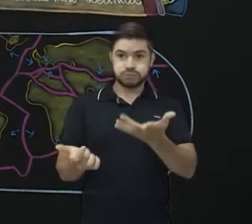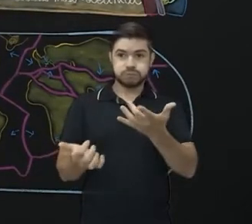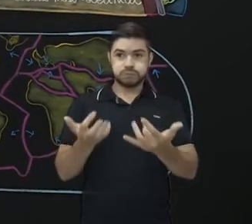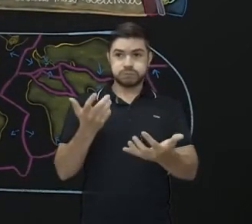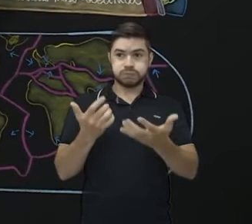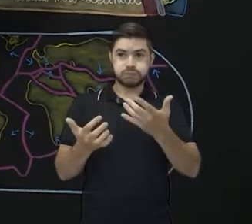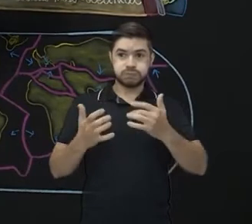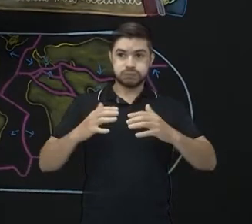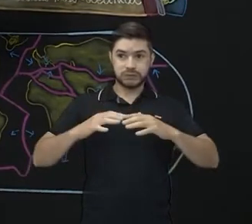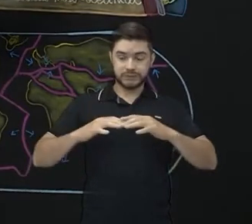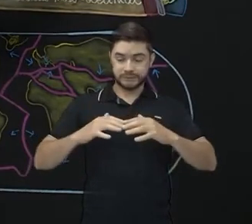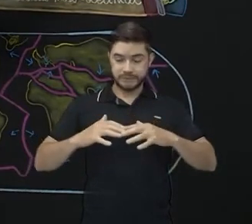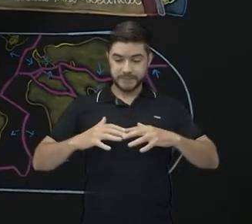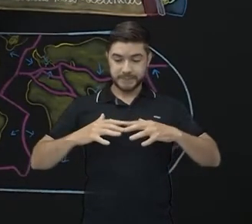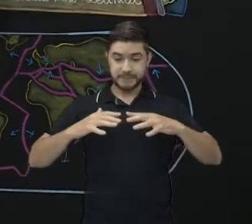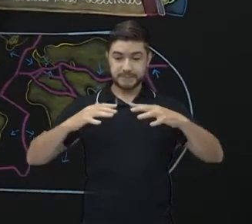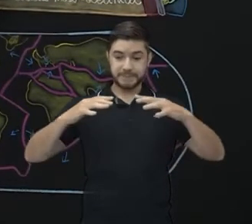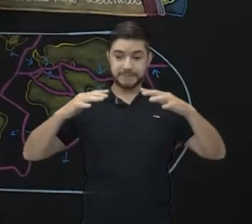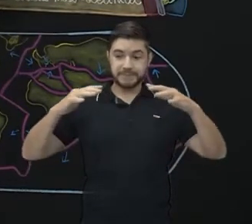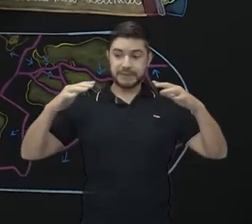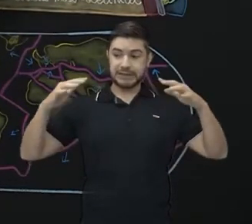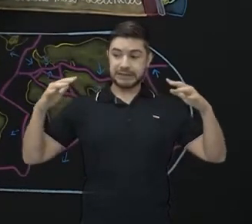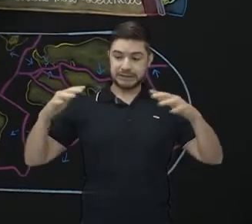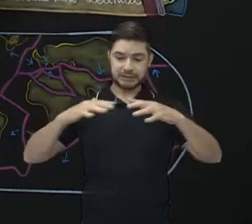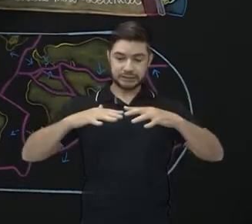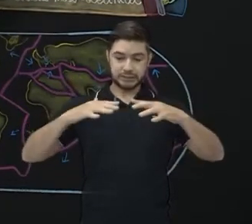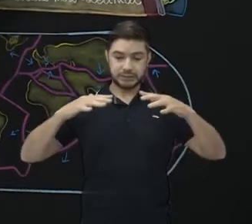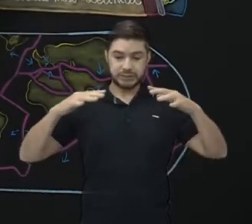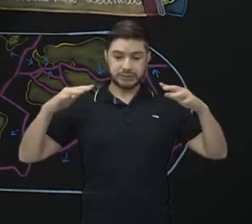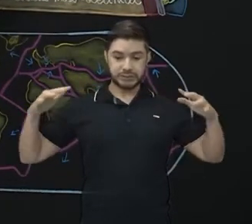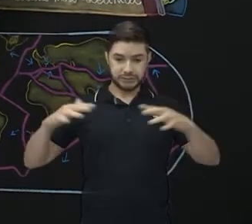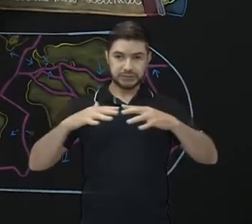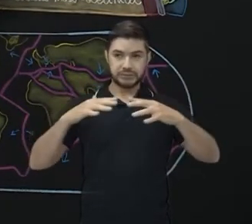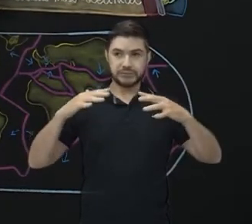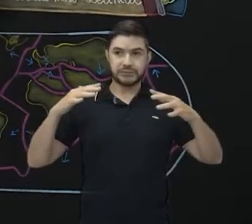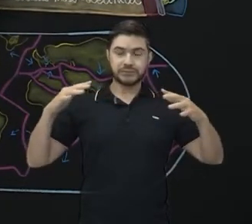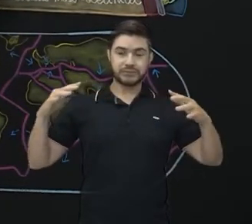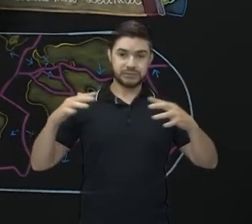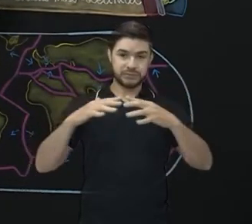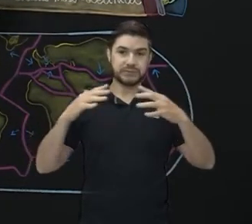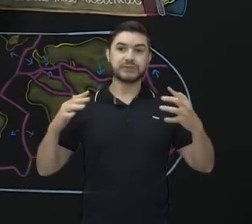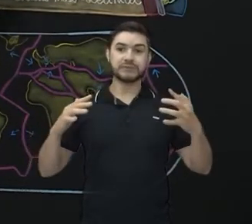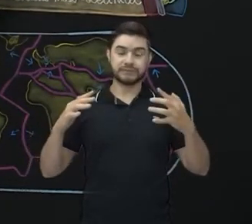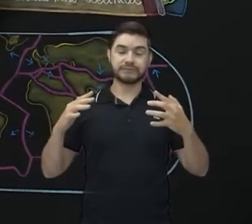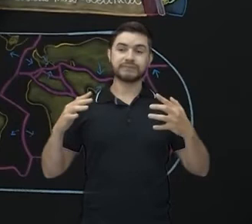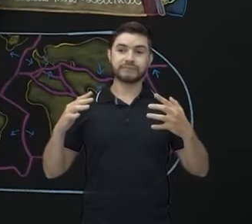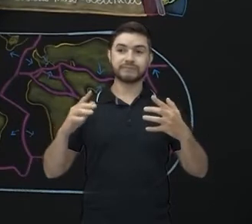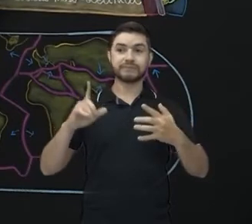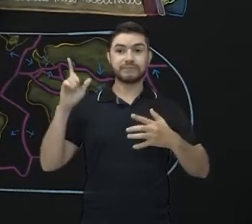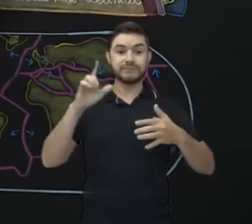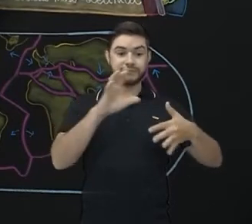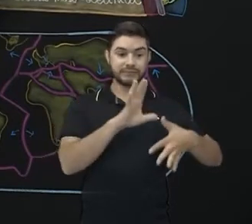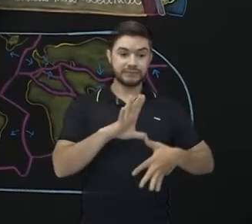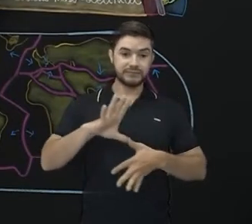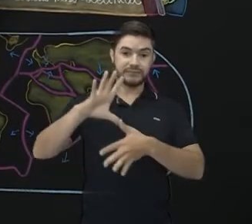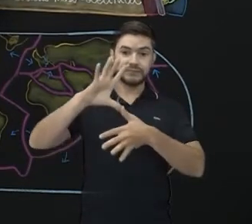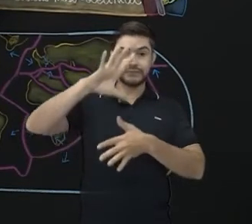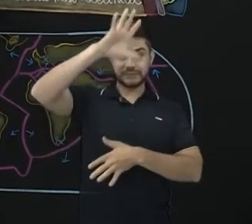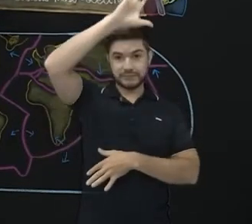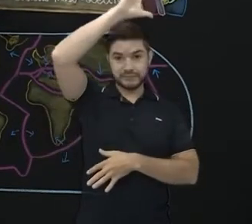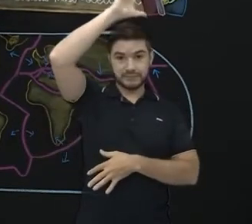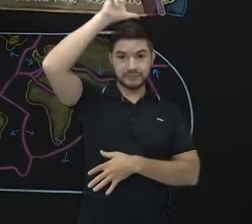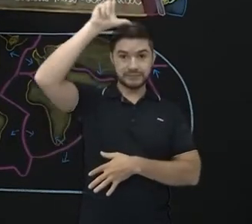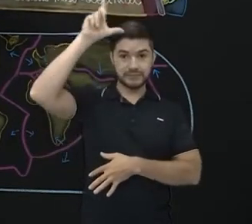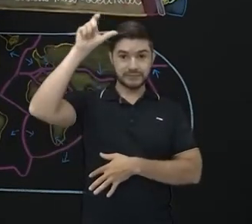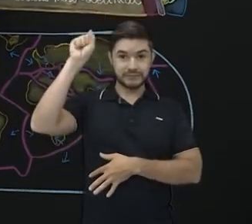cada placa para um lado. Essas placas tectônicas, então, principalmente essa da América do Sul da África, elas vão tender a se